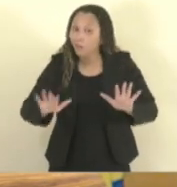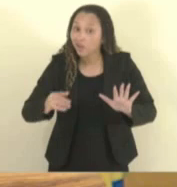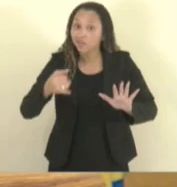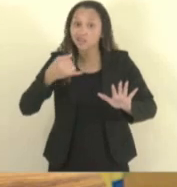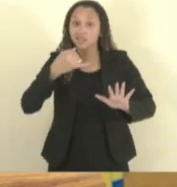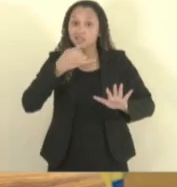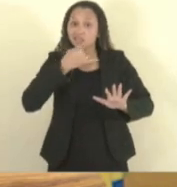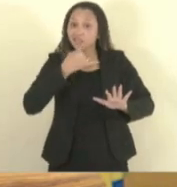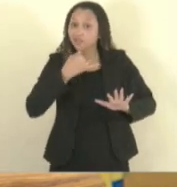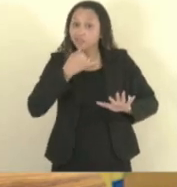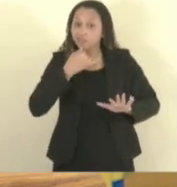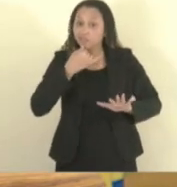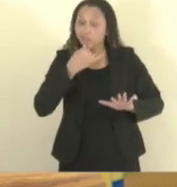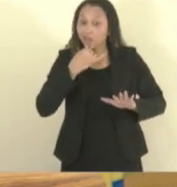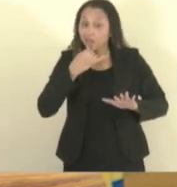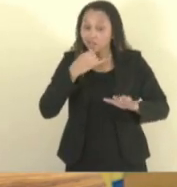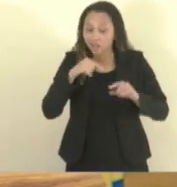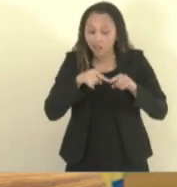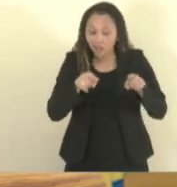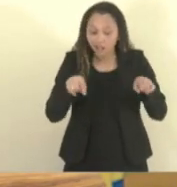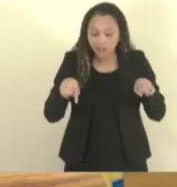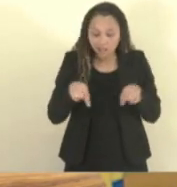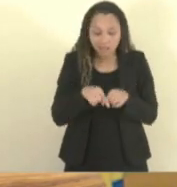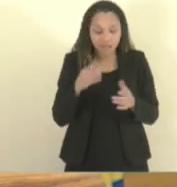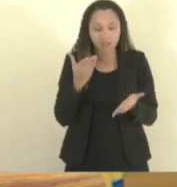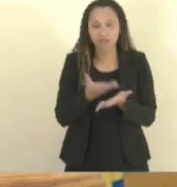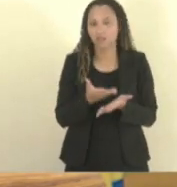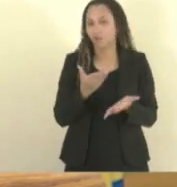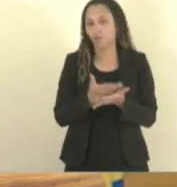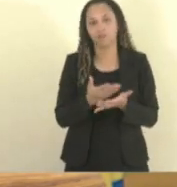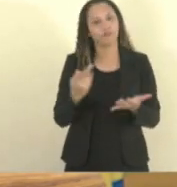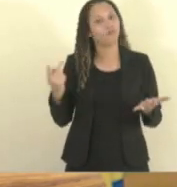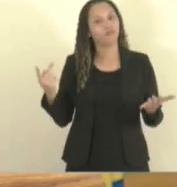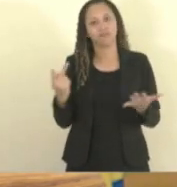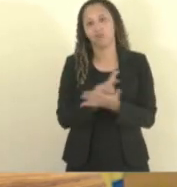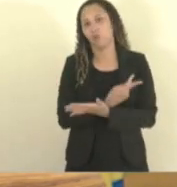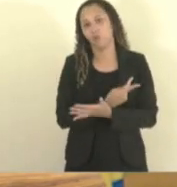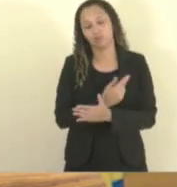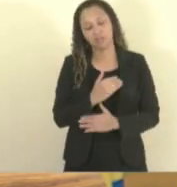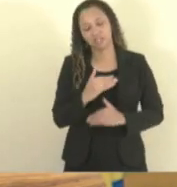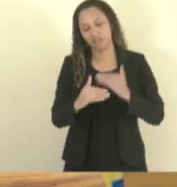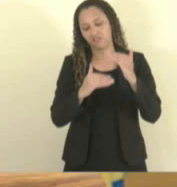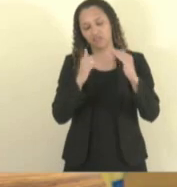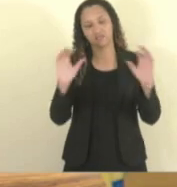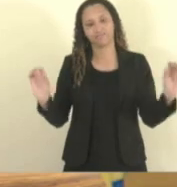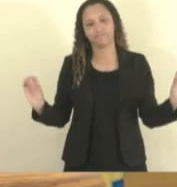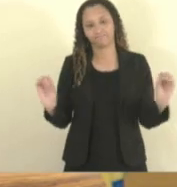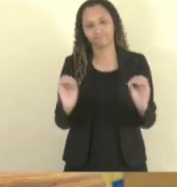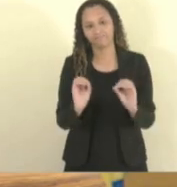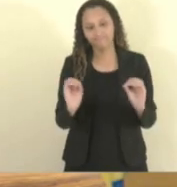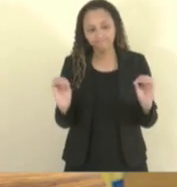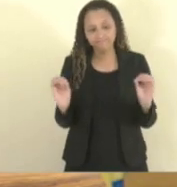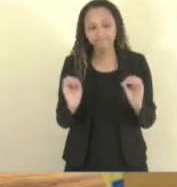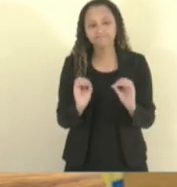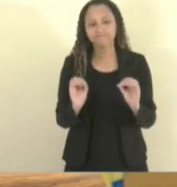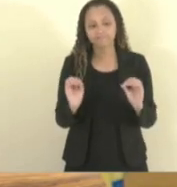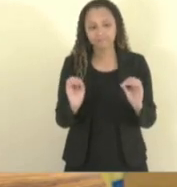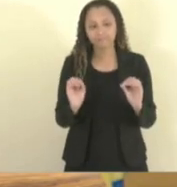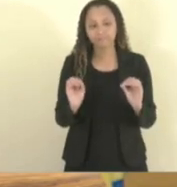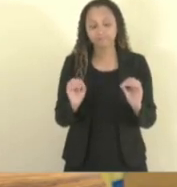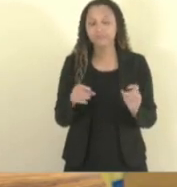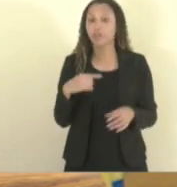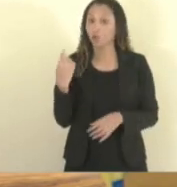dentro da sala de aula, não acontecem tantos avanços assim. Nós